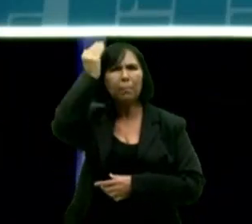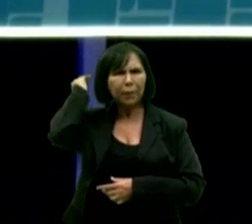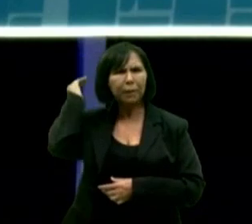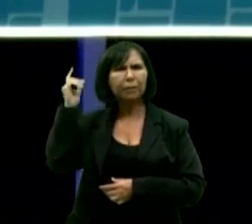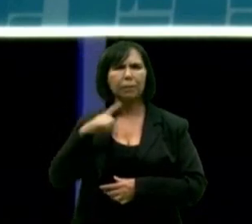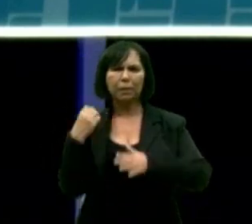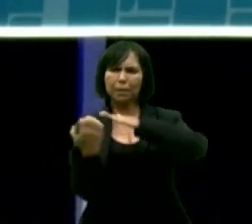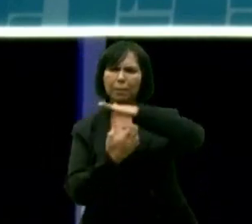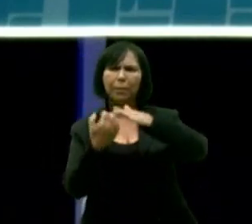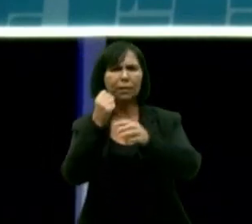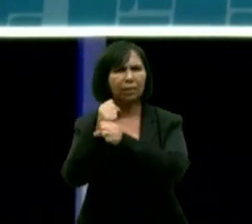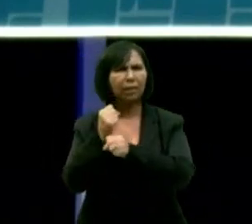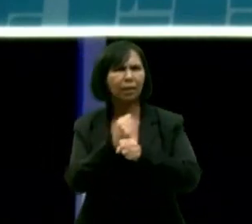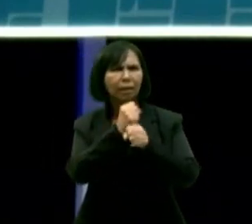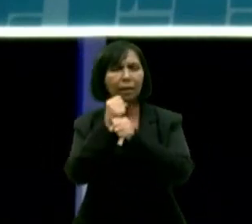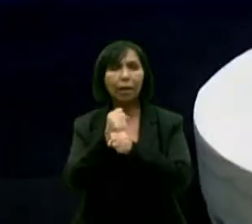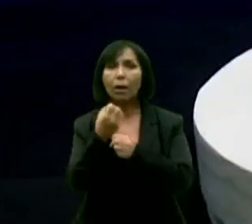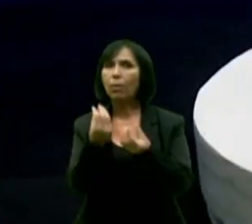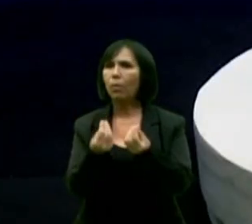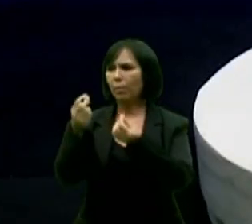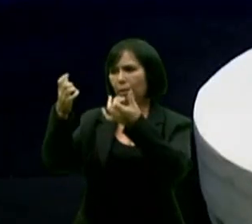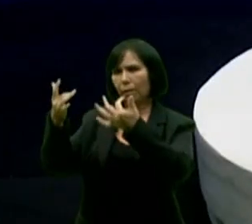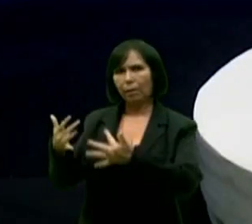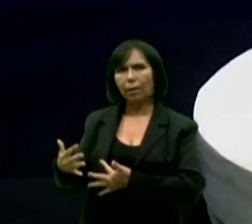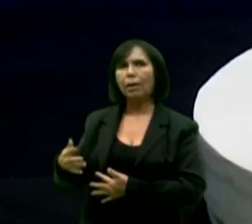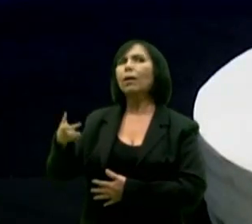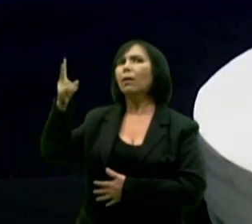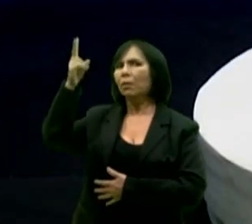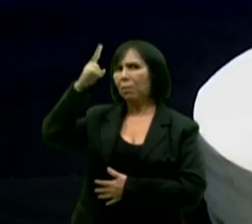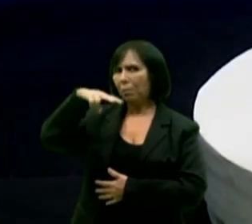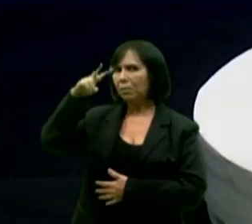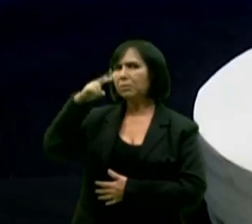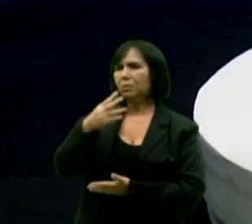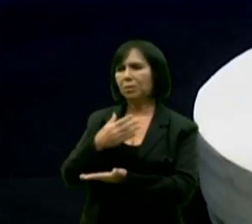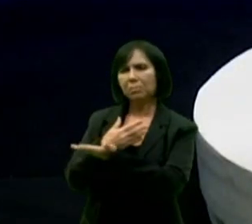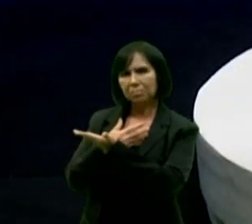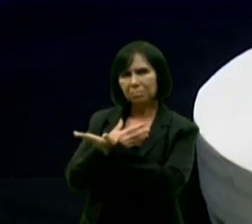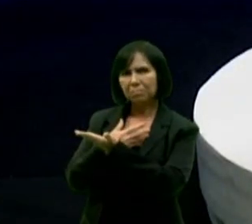E aí você vai conhecer a história do cidadão aqui que se apresenta como...